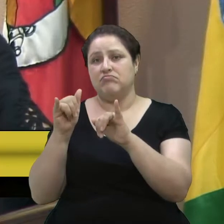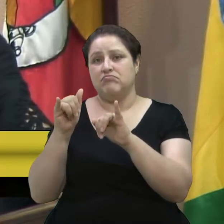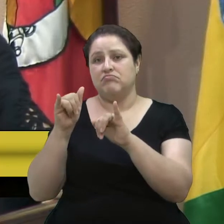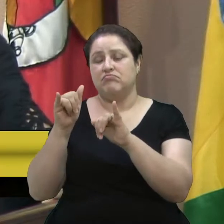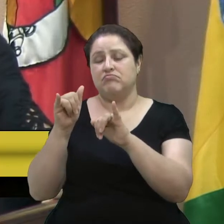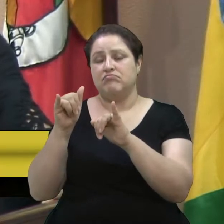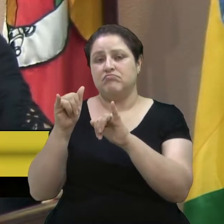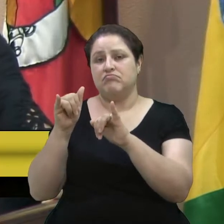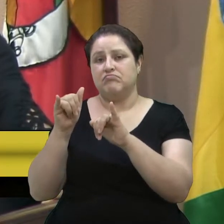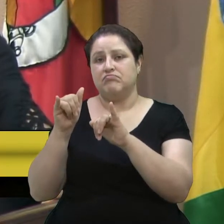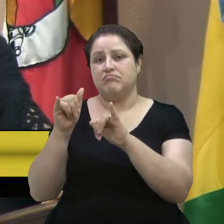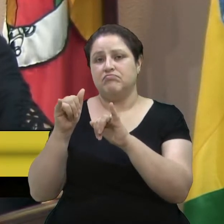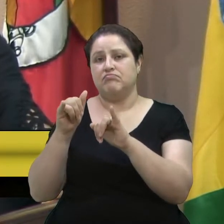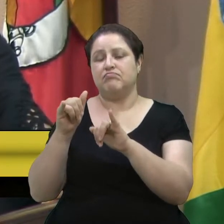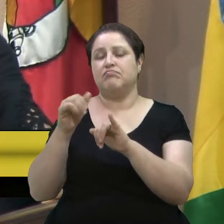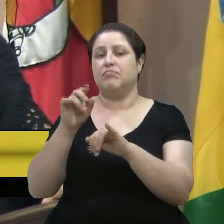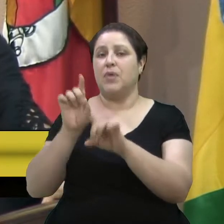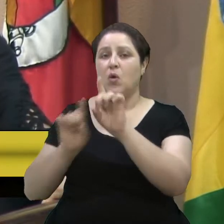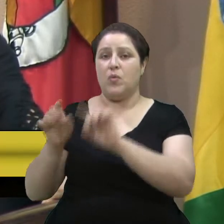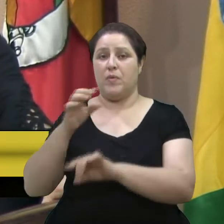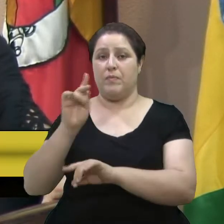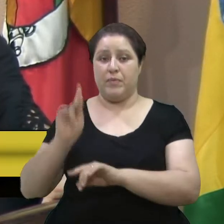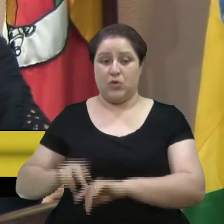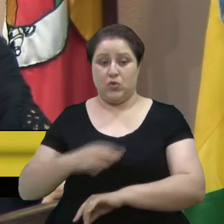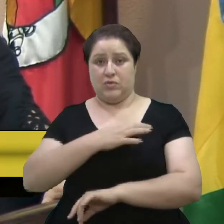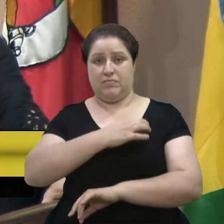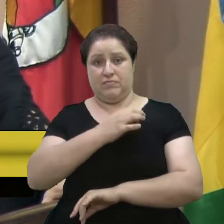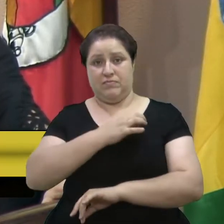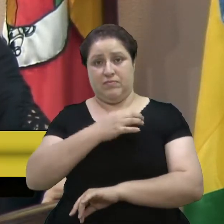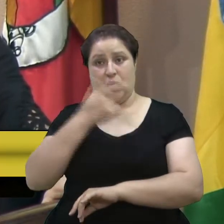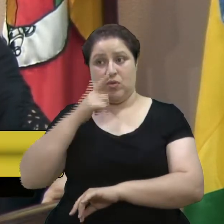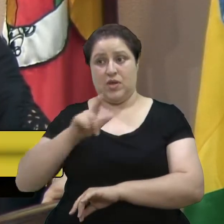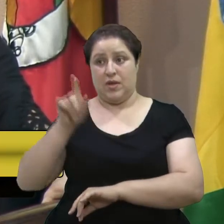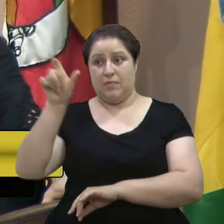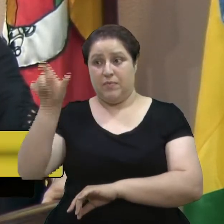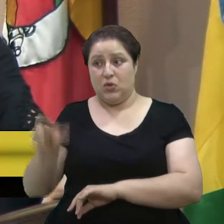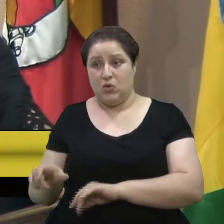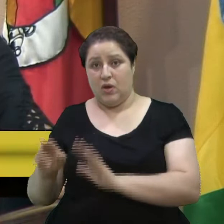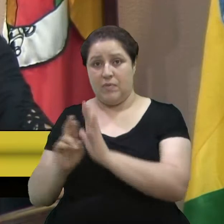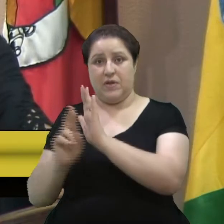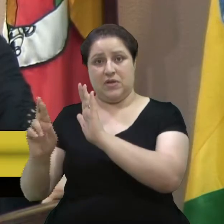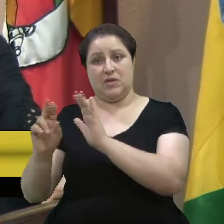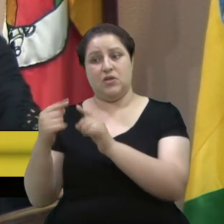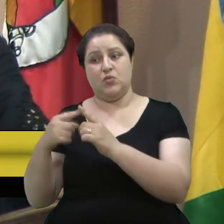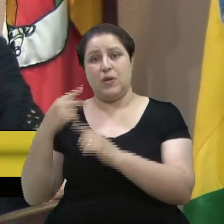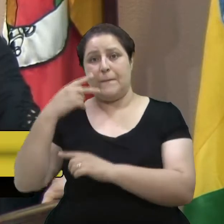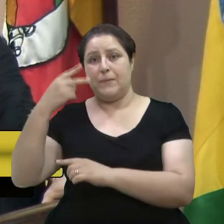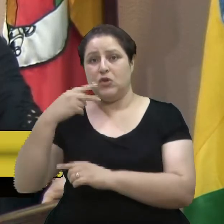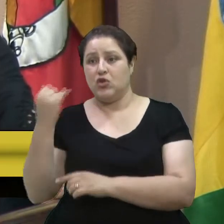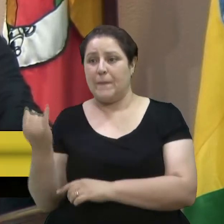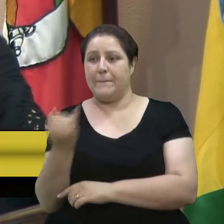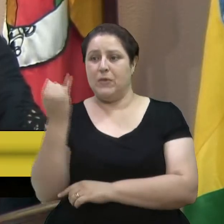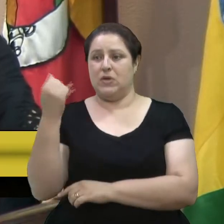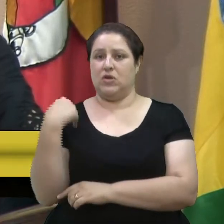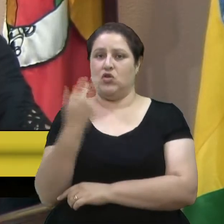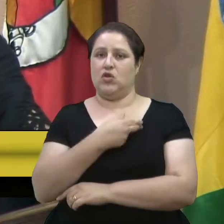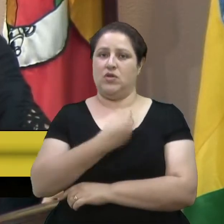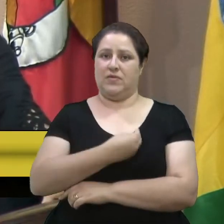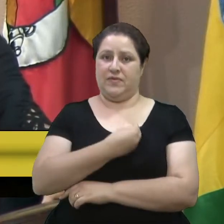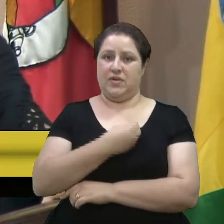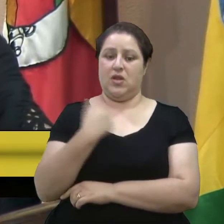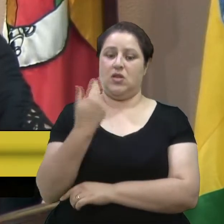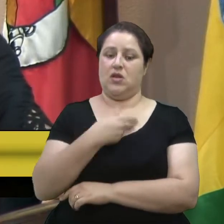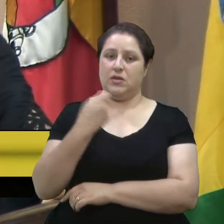para poder ter algum político, porque a política é muito importante na nossa vida. Nós precisamos da política